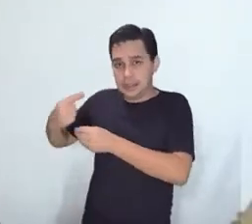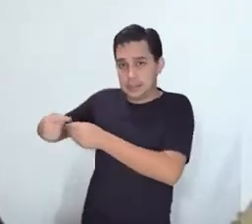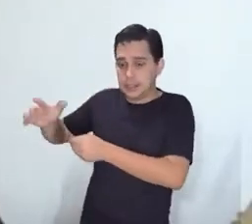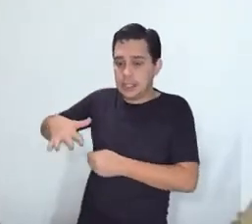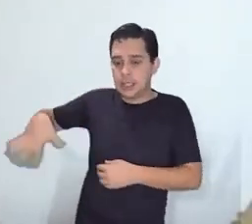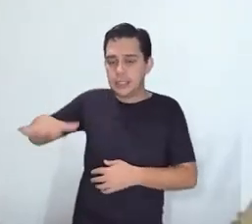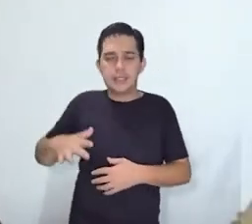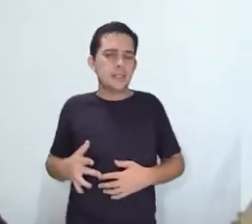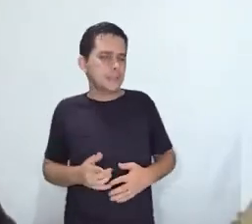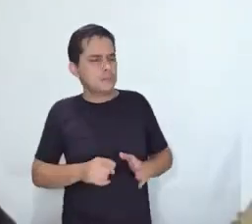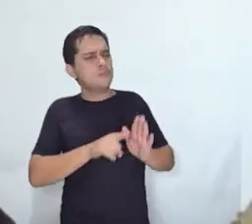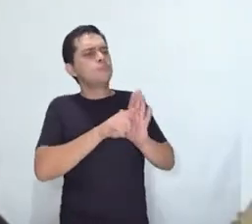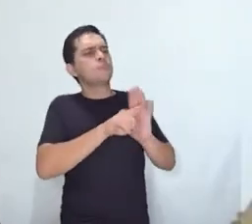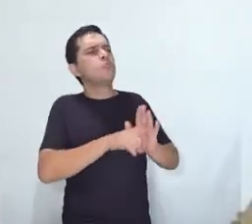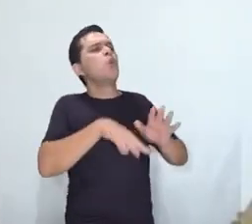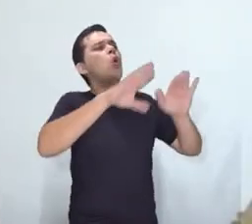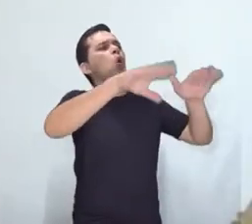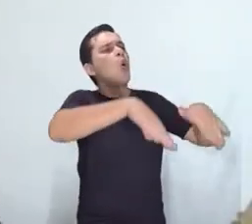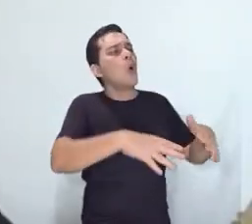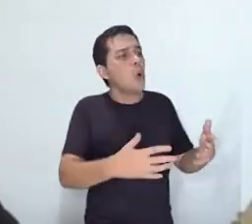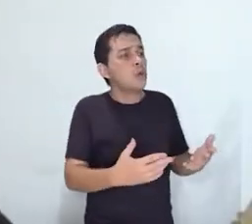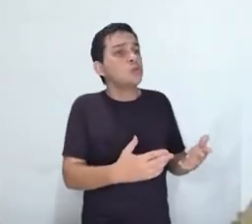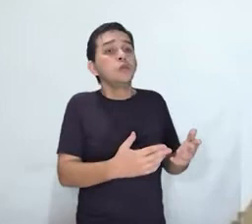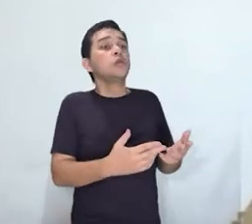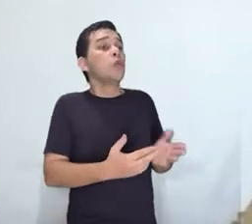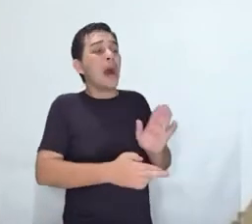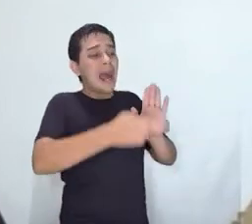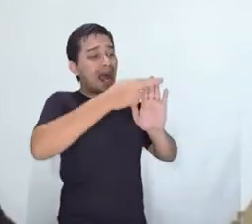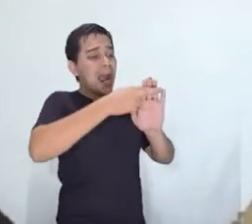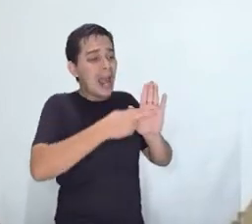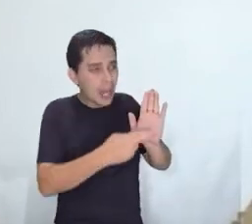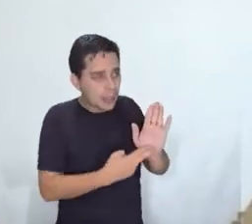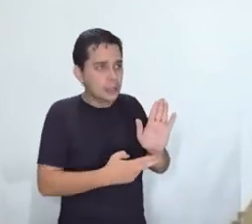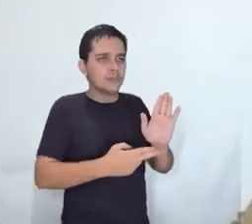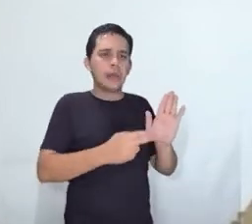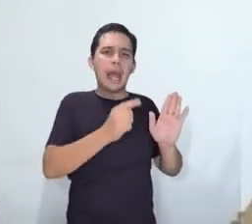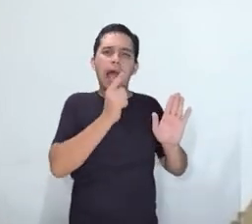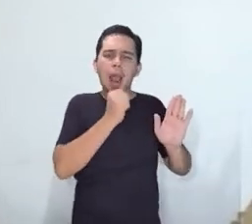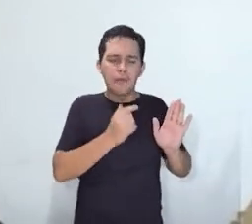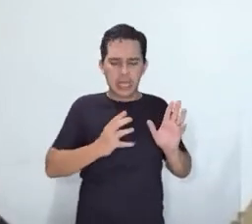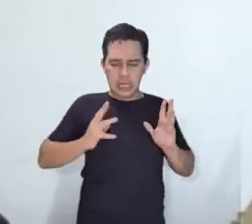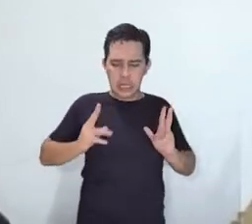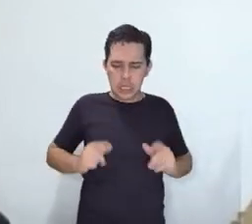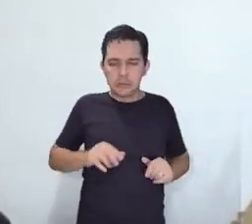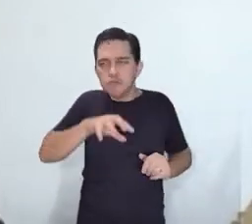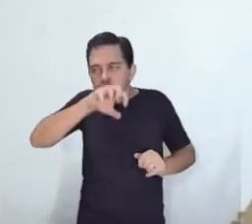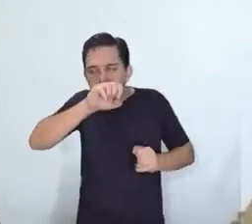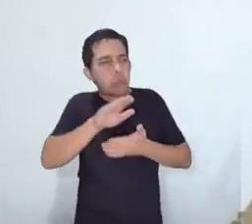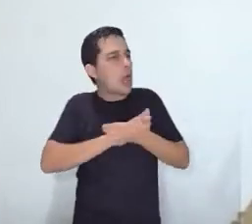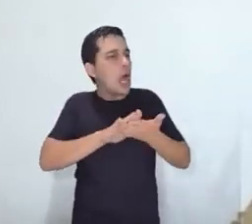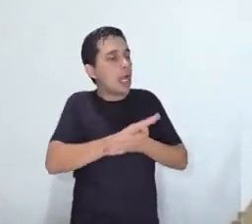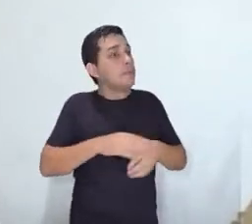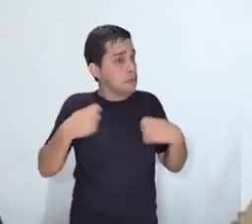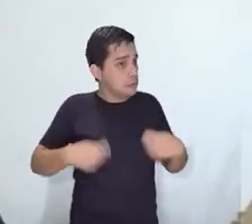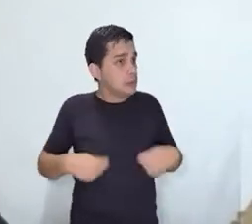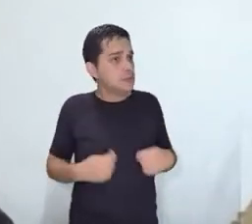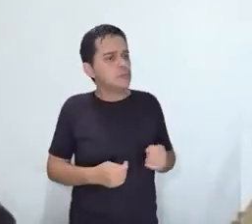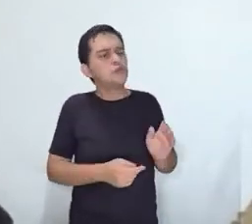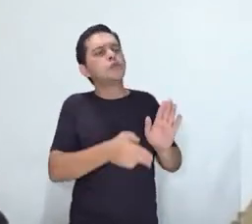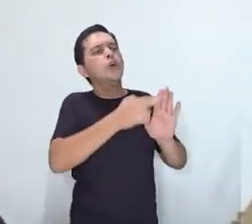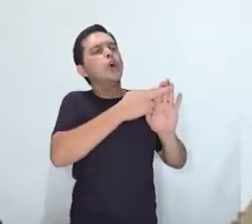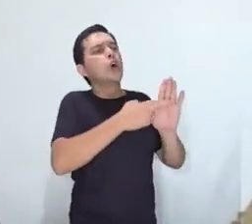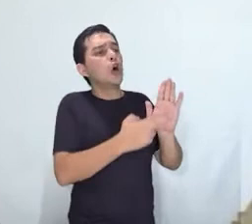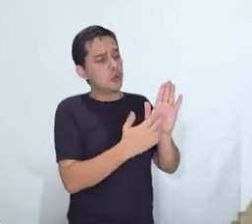relativa à comprovação do atendimento dos padrões de potabilidade da água, tanto em relação à água